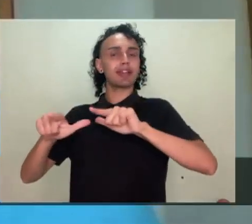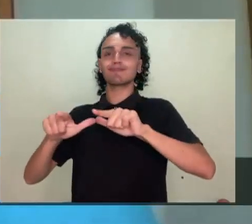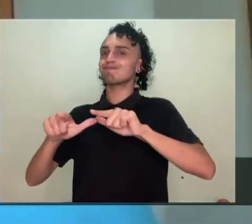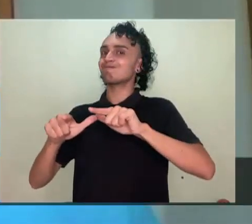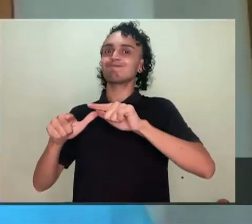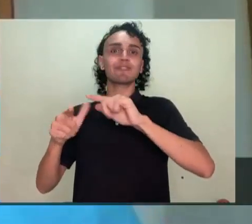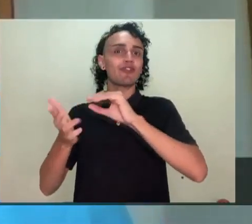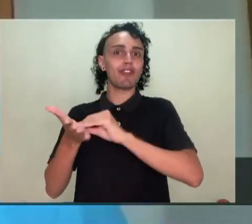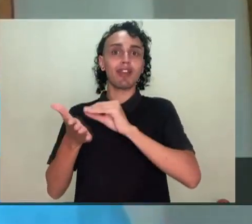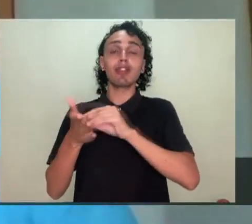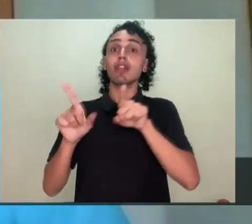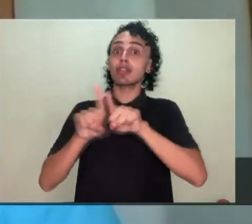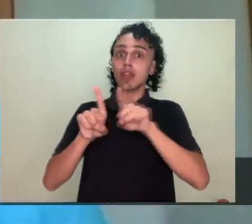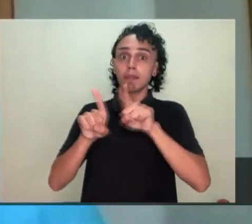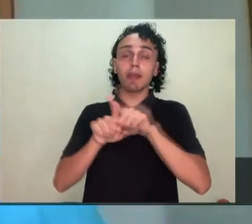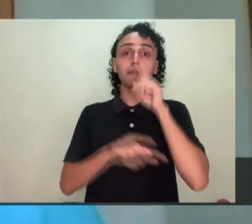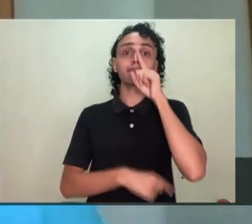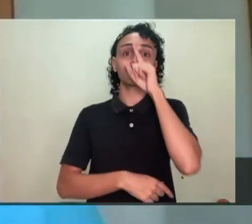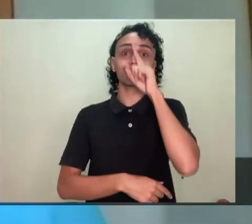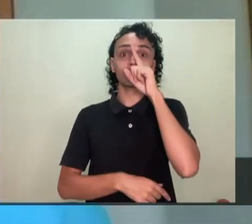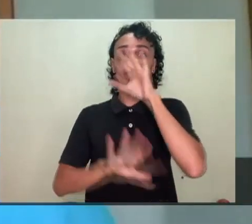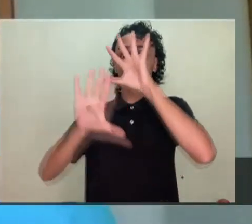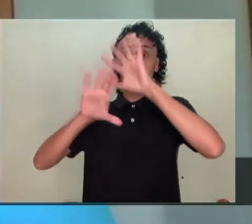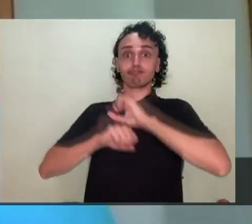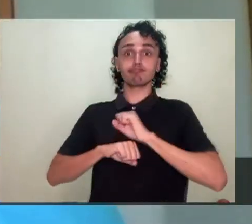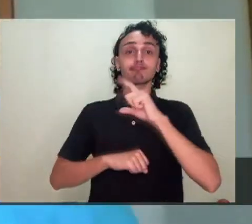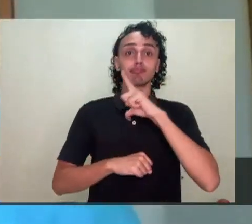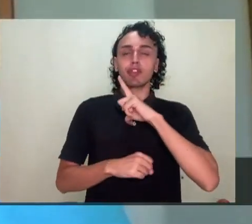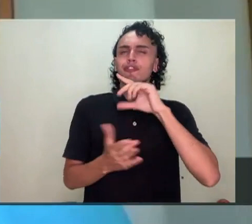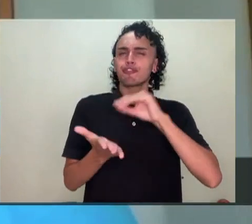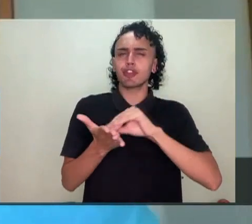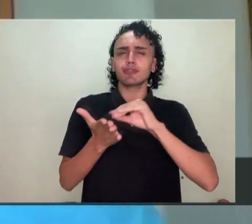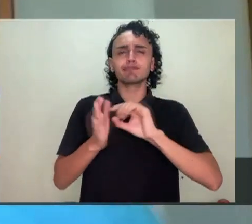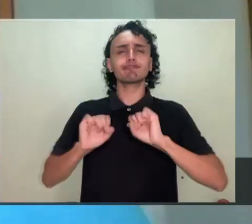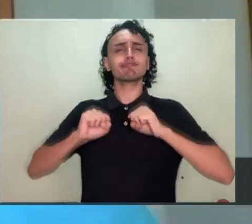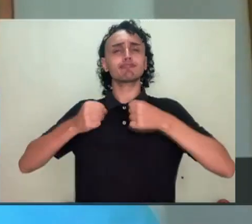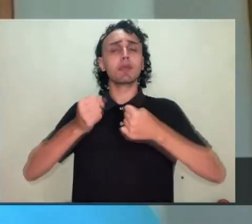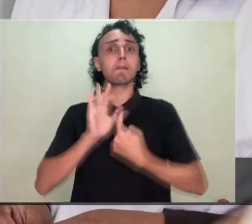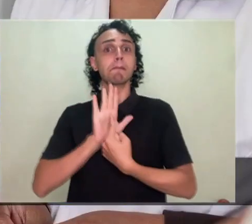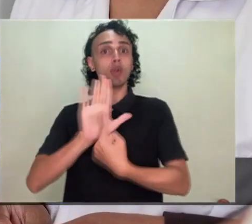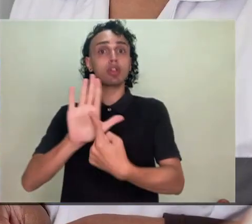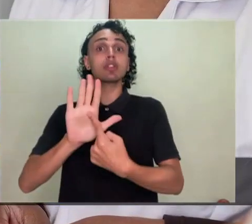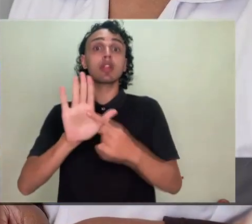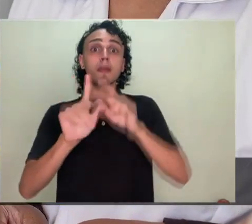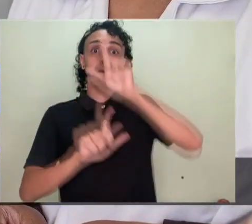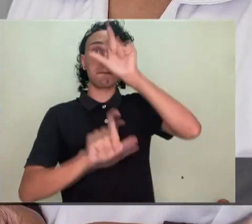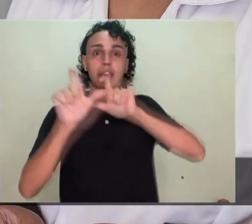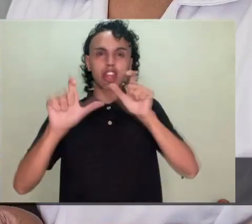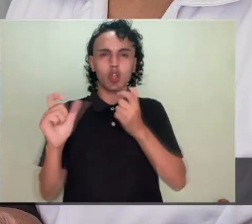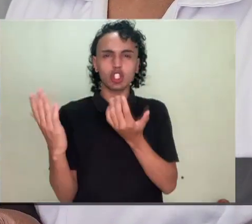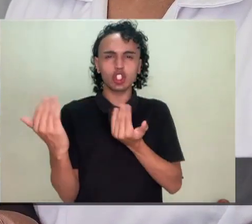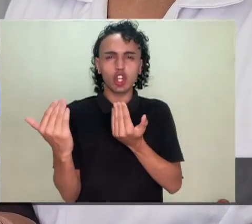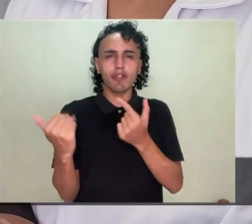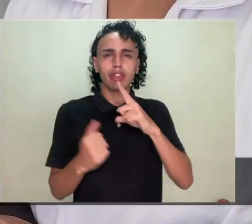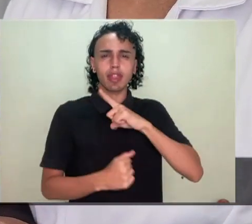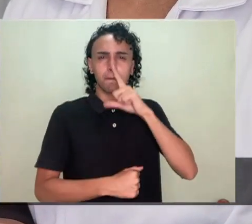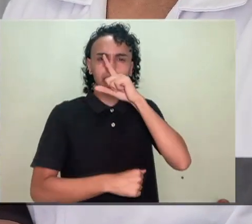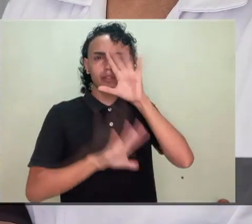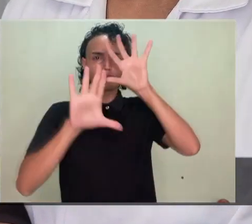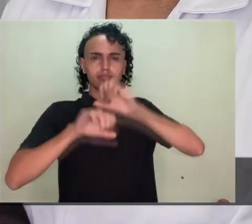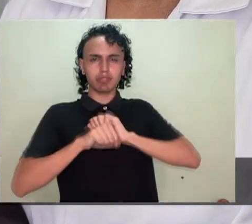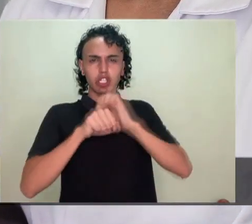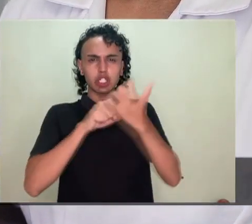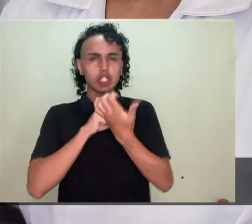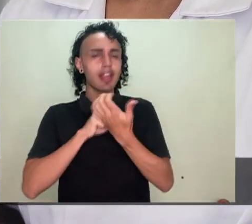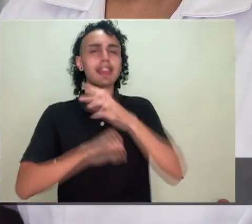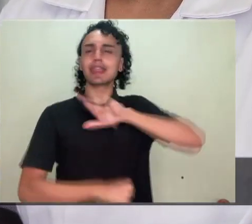trabalhista como de proteção à exposição ao coronavírus, destaca que a juventude está exposta na pandemia não apenas em